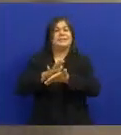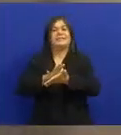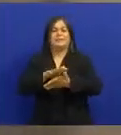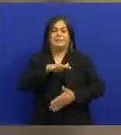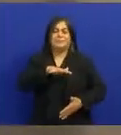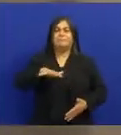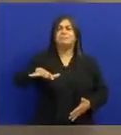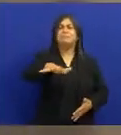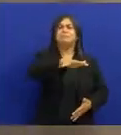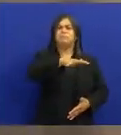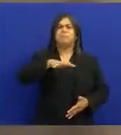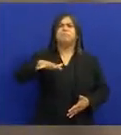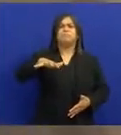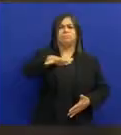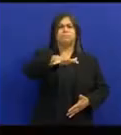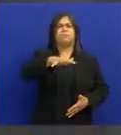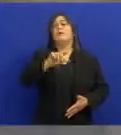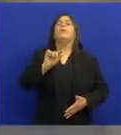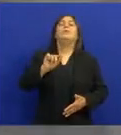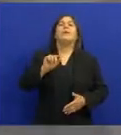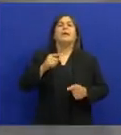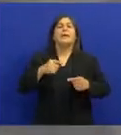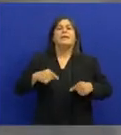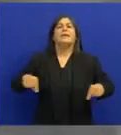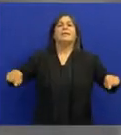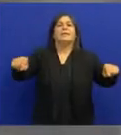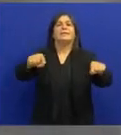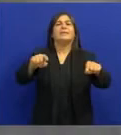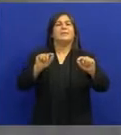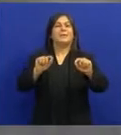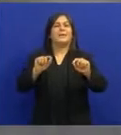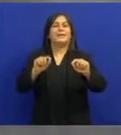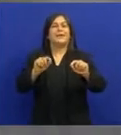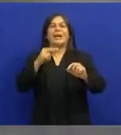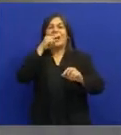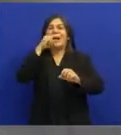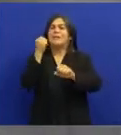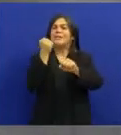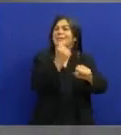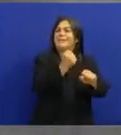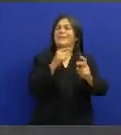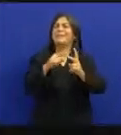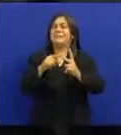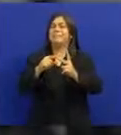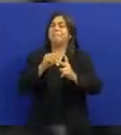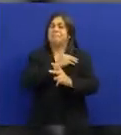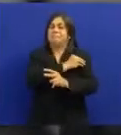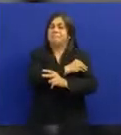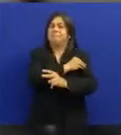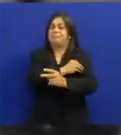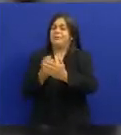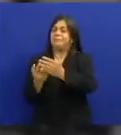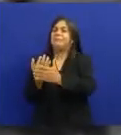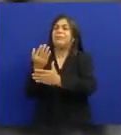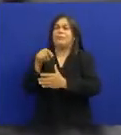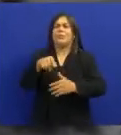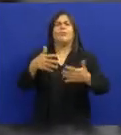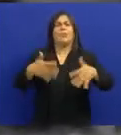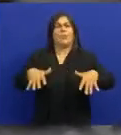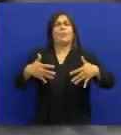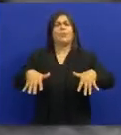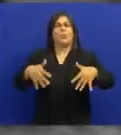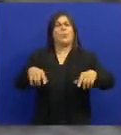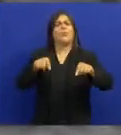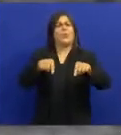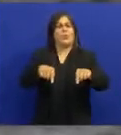região Na época dele era uma região muito rica Por conta da cana-de-açúcar E do algodão Para você ter ideia O